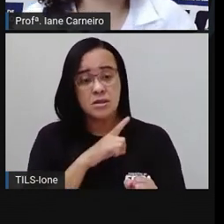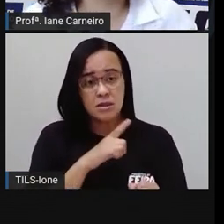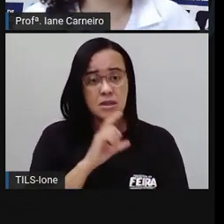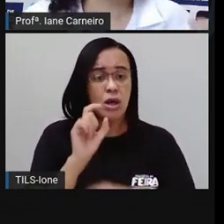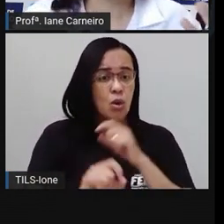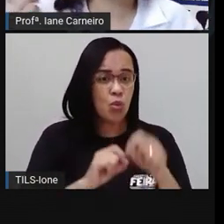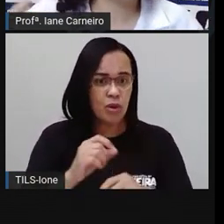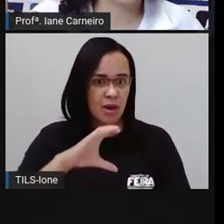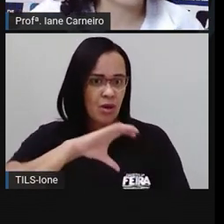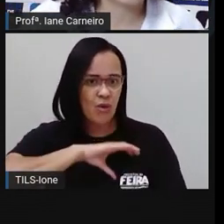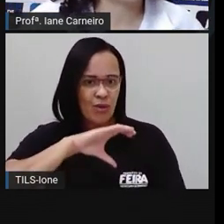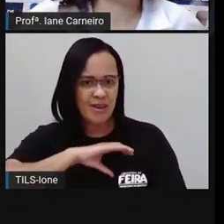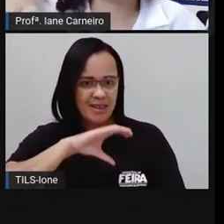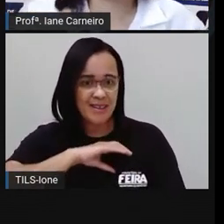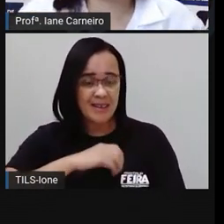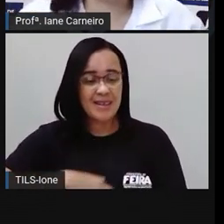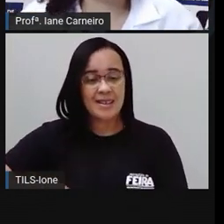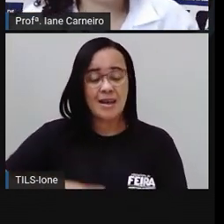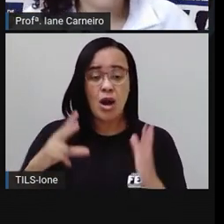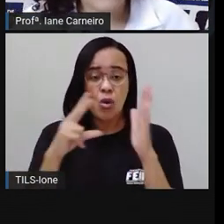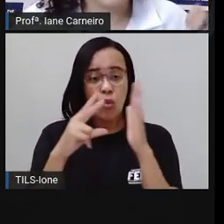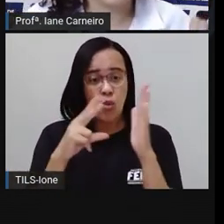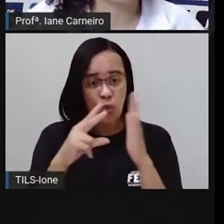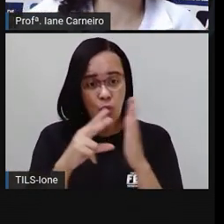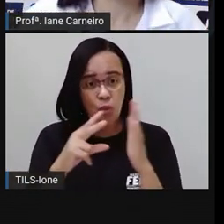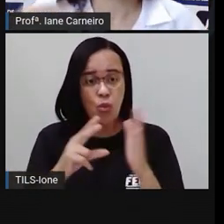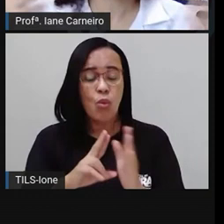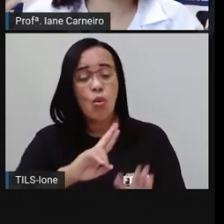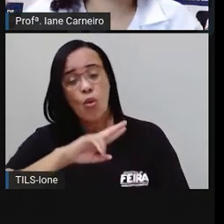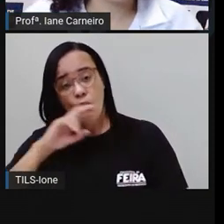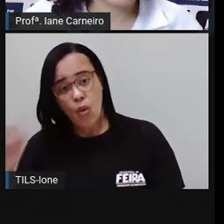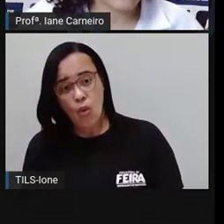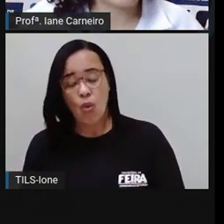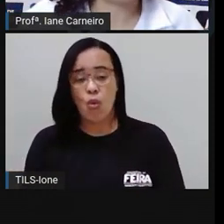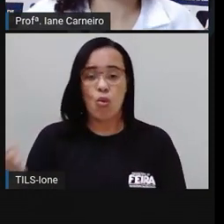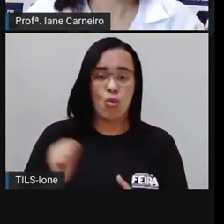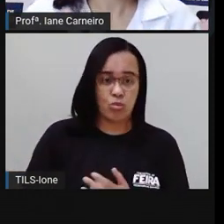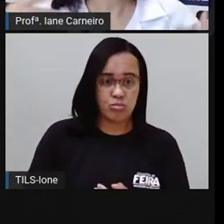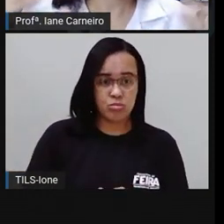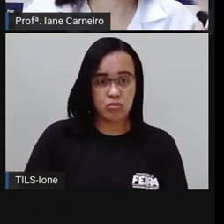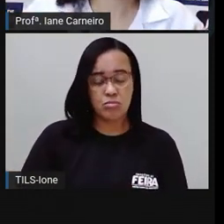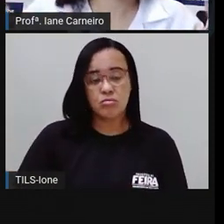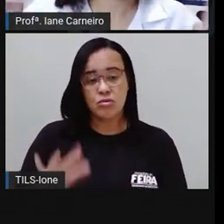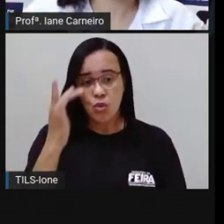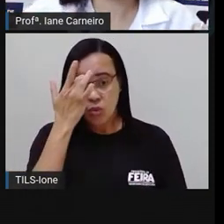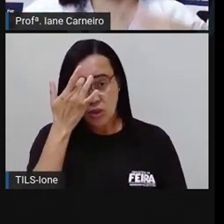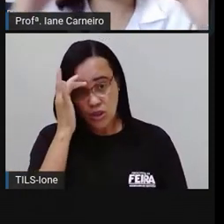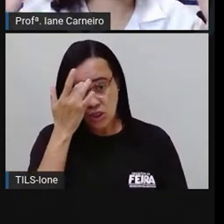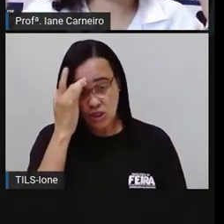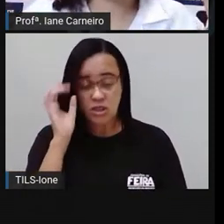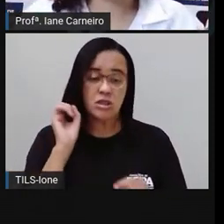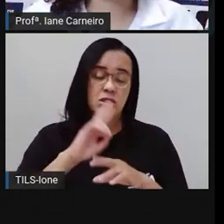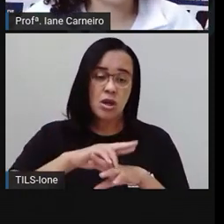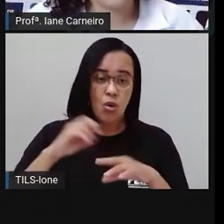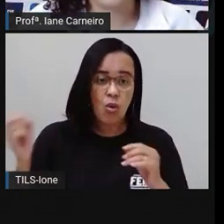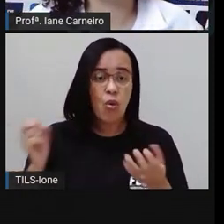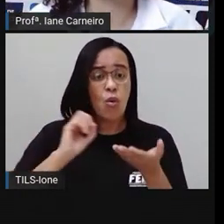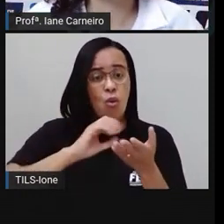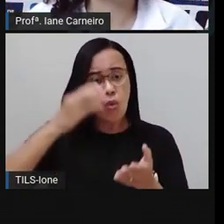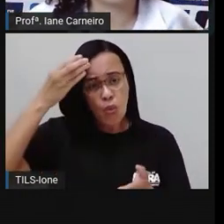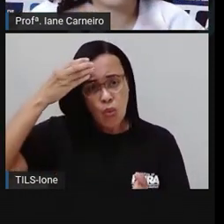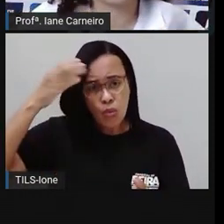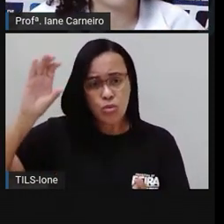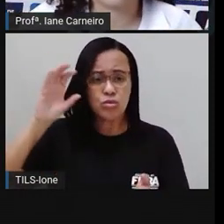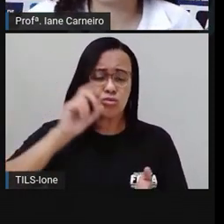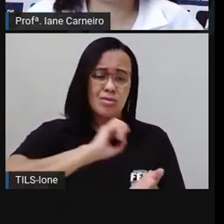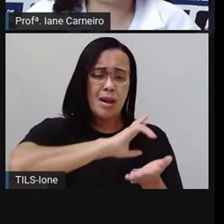cigano, vai ter um colega que veio de outro país, vai ter um colega que tem diversas outras culturas,